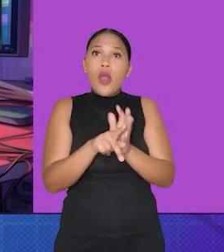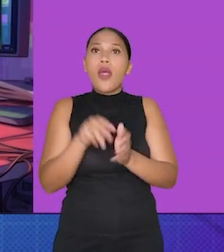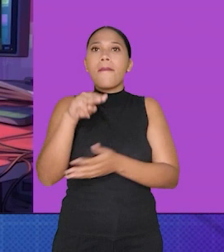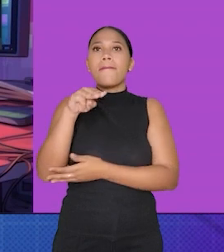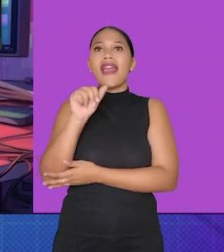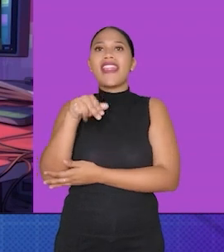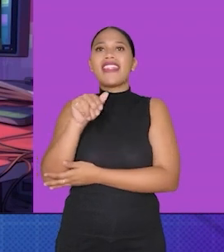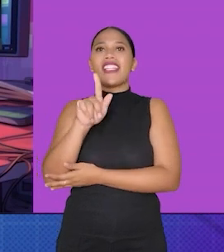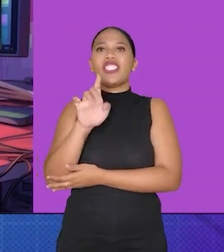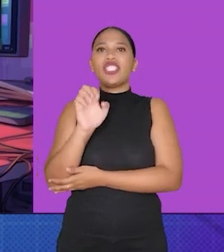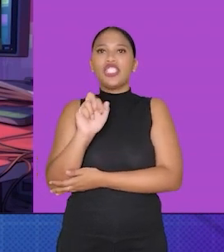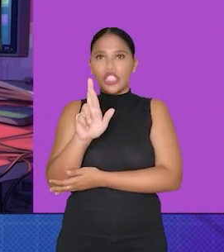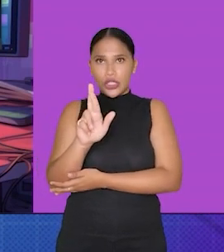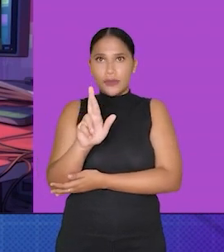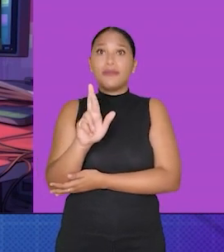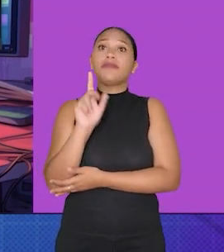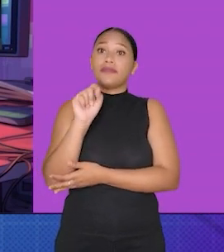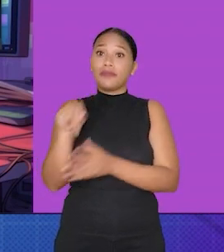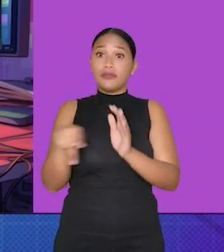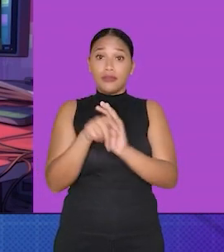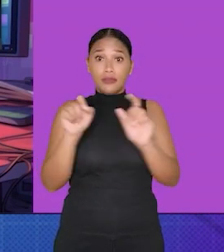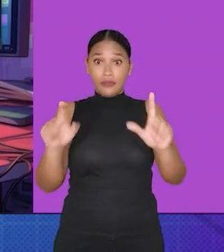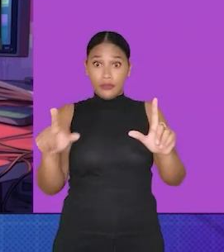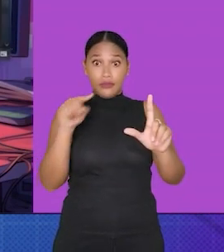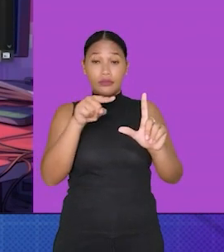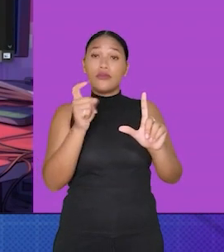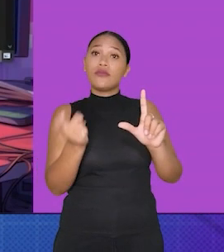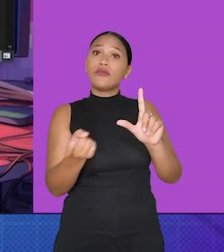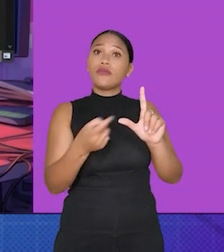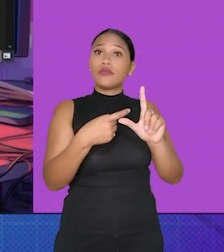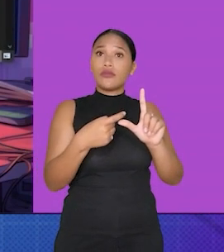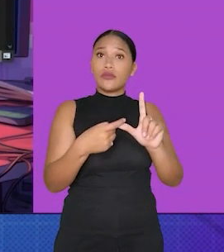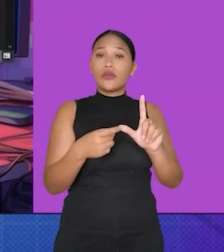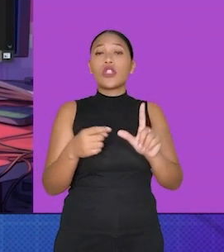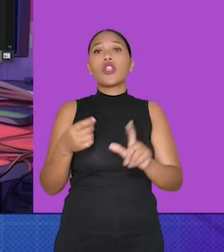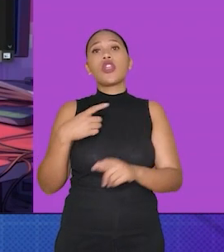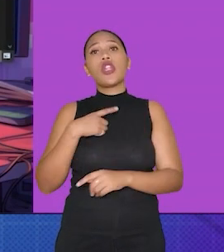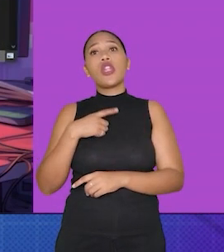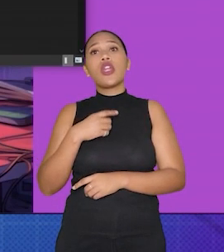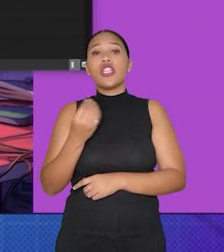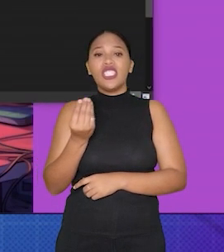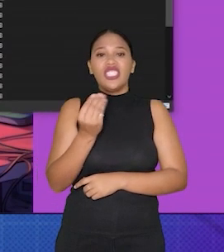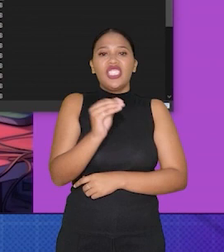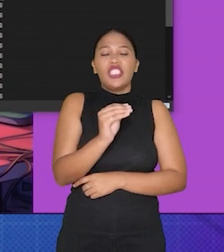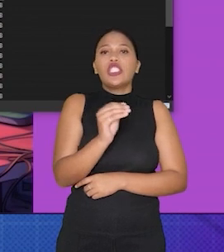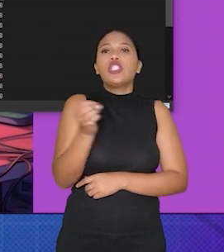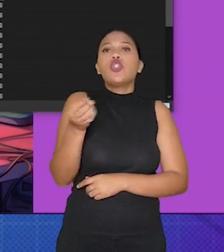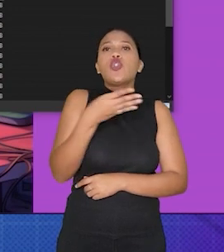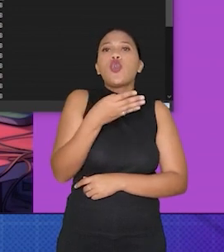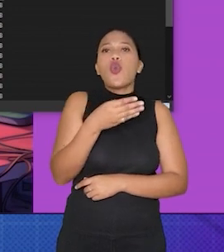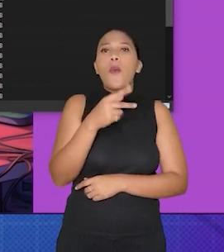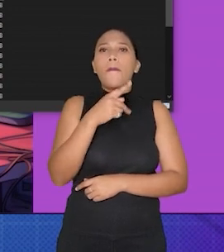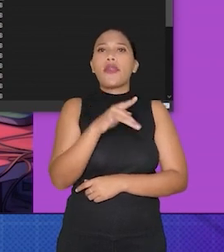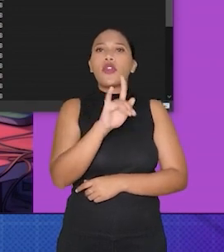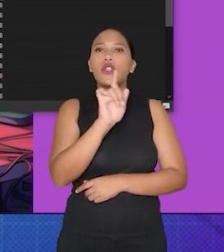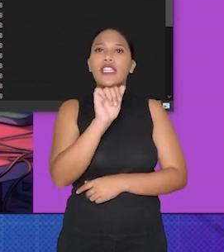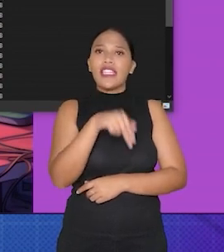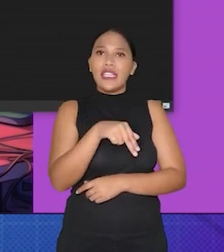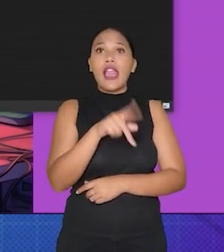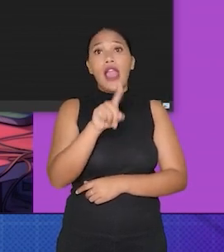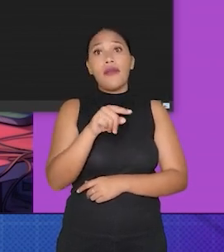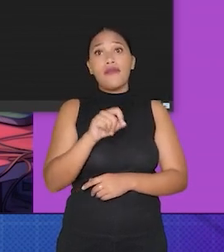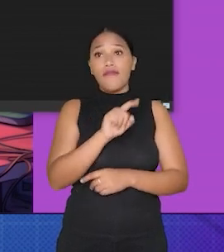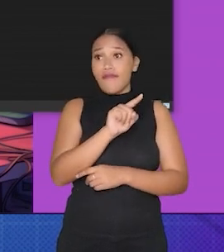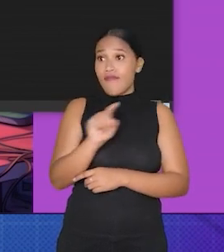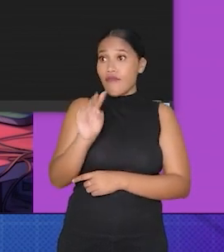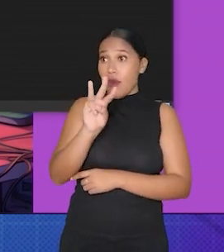Plugin Manager, Gerenciador de Plugins. Na janela que aparece, clique em Install New Plugin, Instalar Novo Plugin e navegue até a